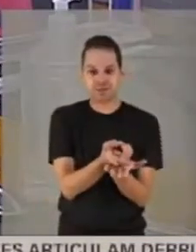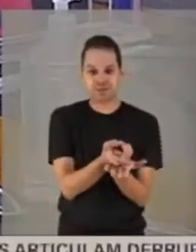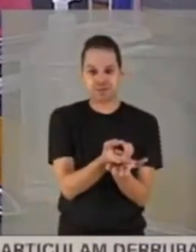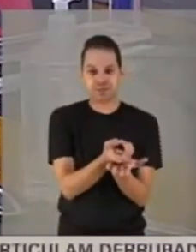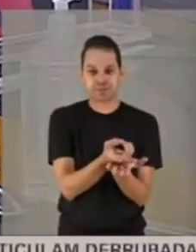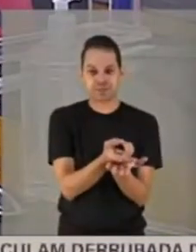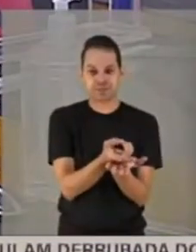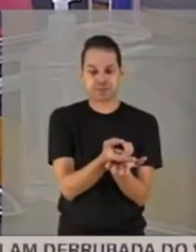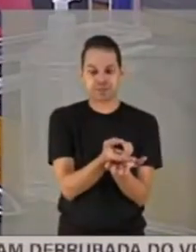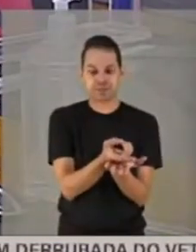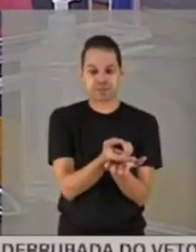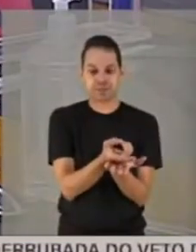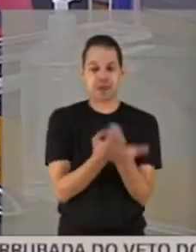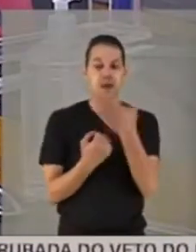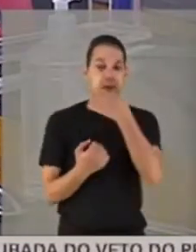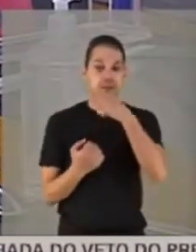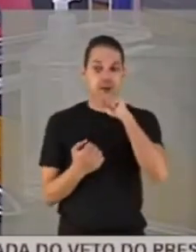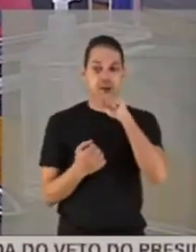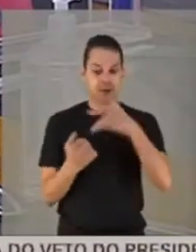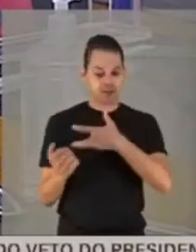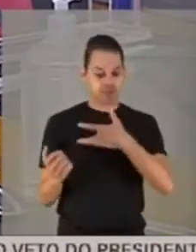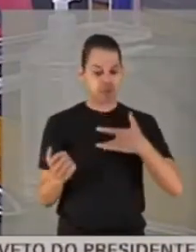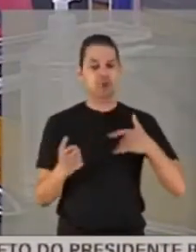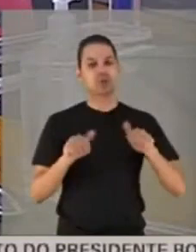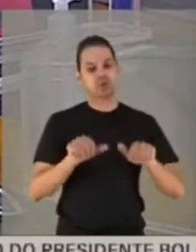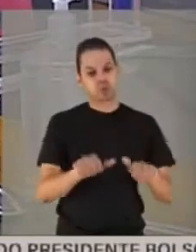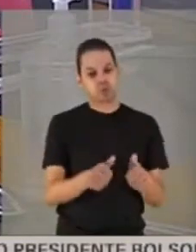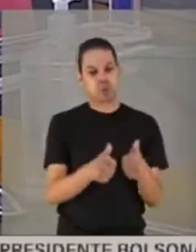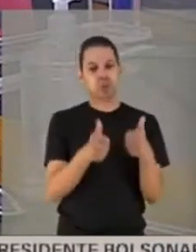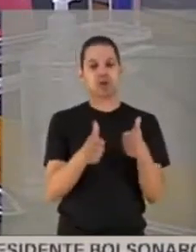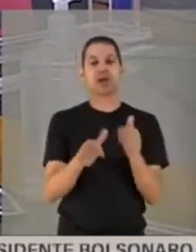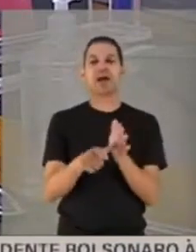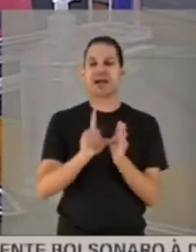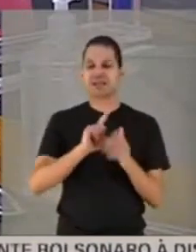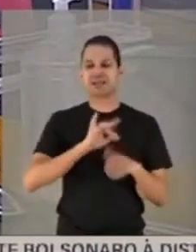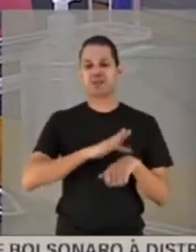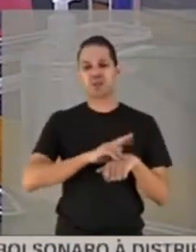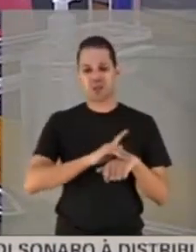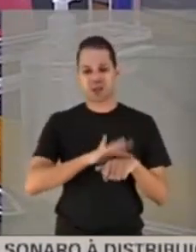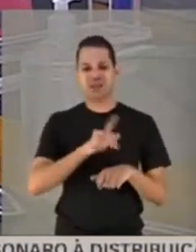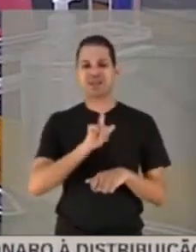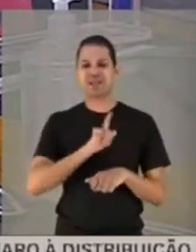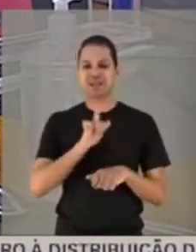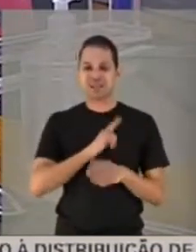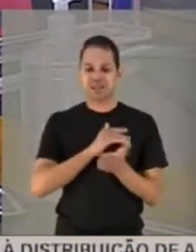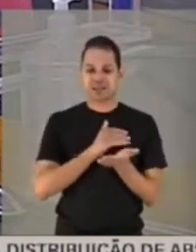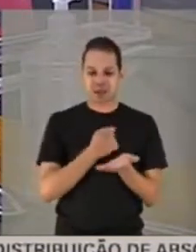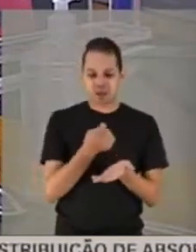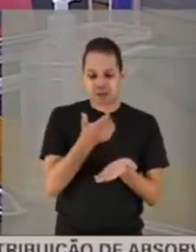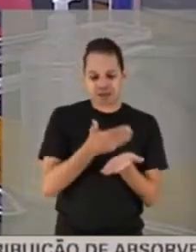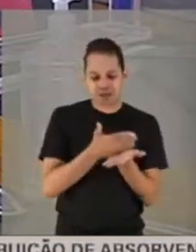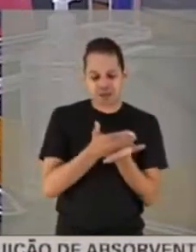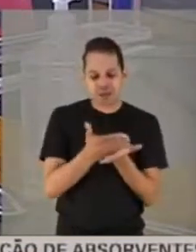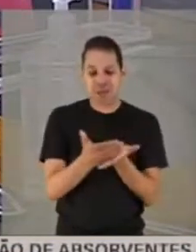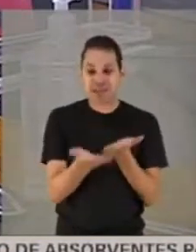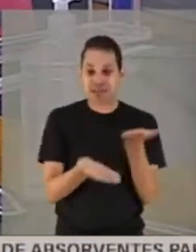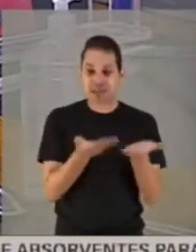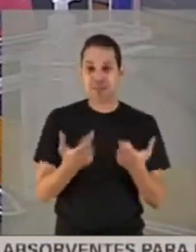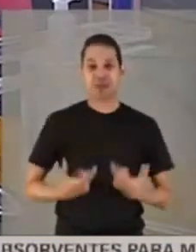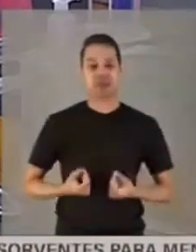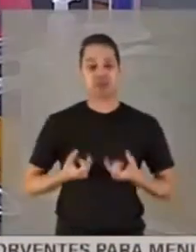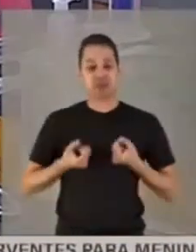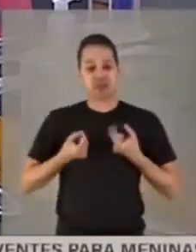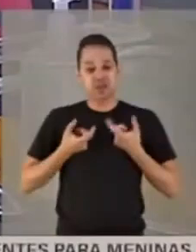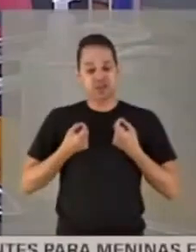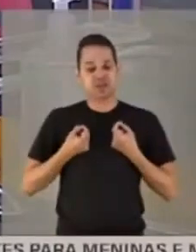ele se recuperou da Covid, ele tinha uma doença pré-existente que ele ia começar o tratamento, que era o câncer. Então,